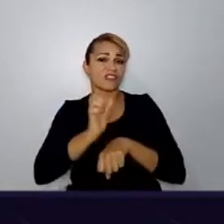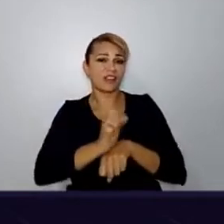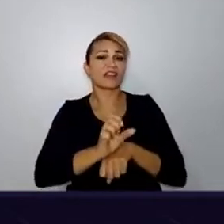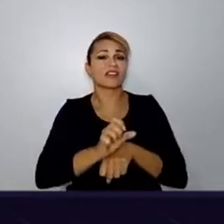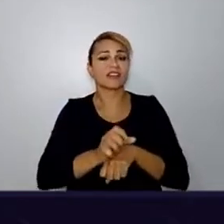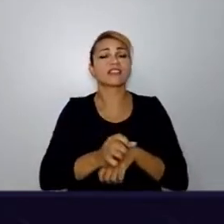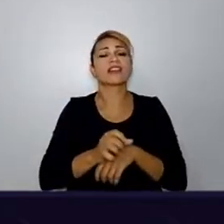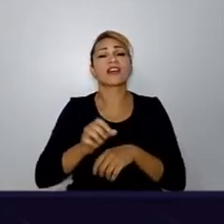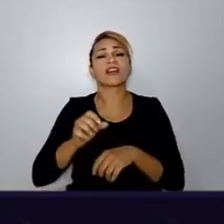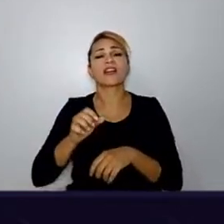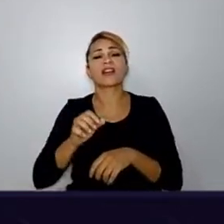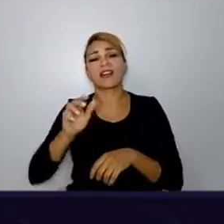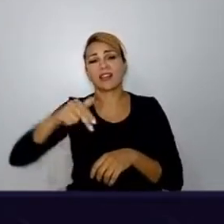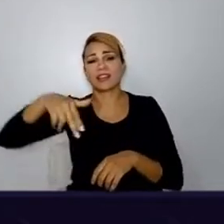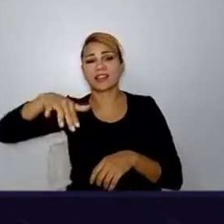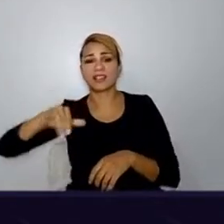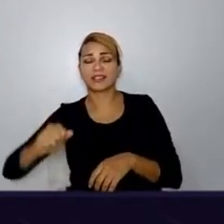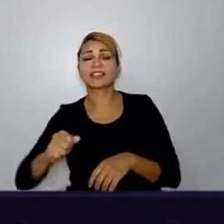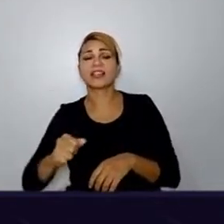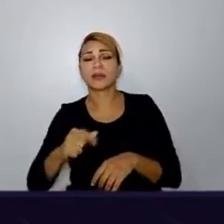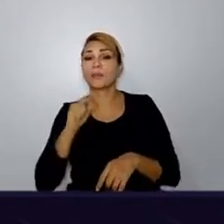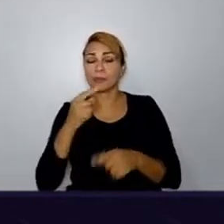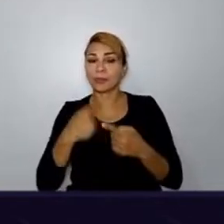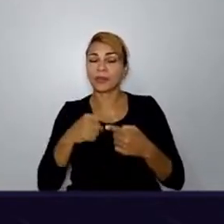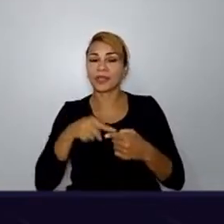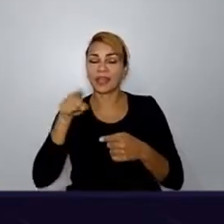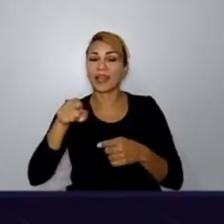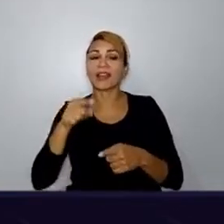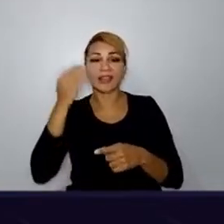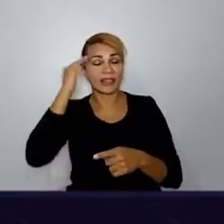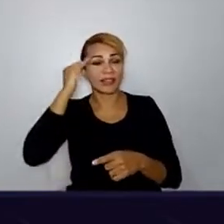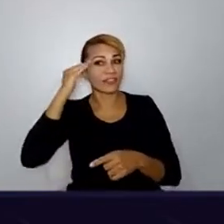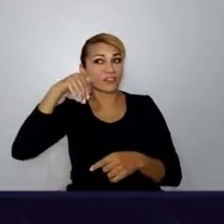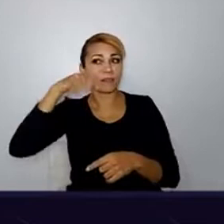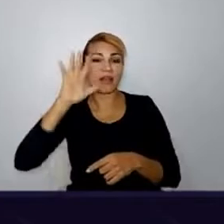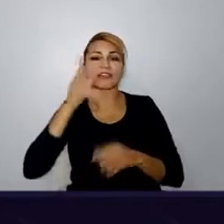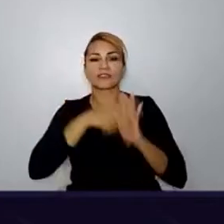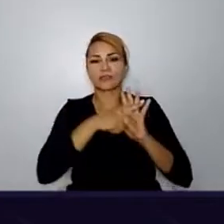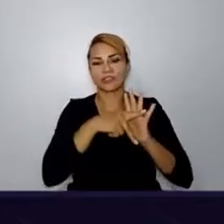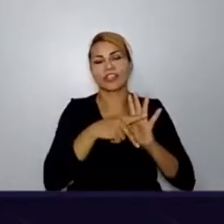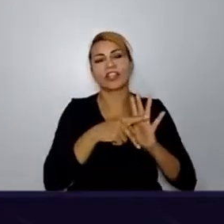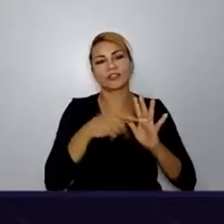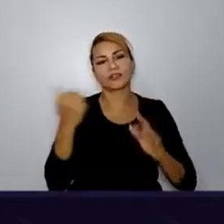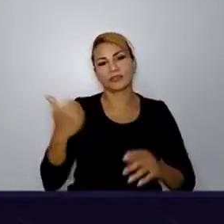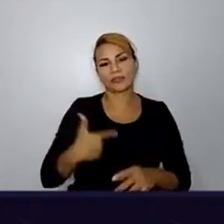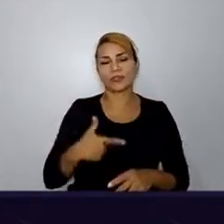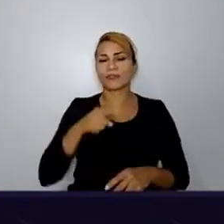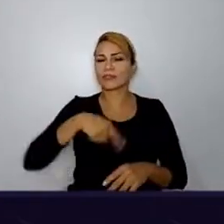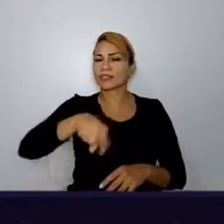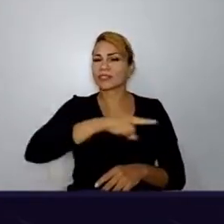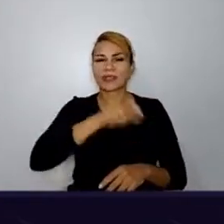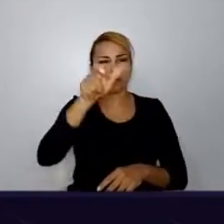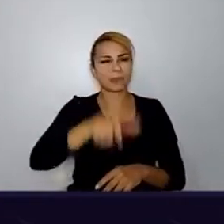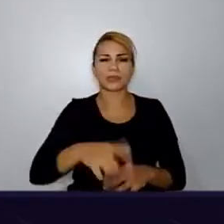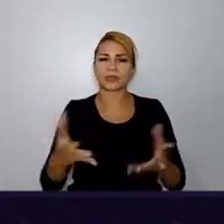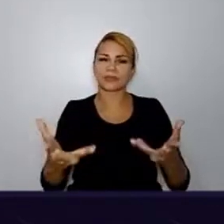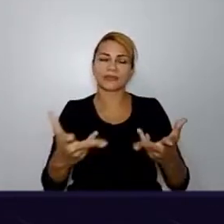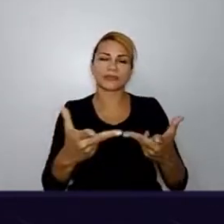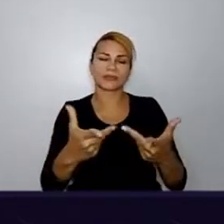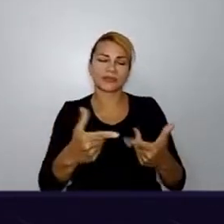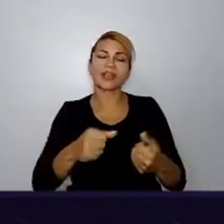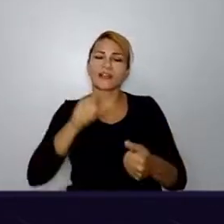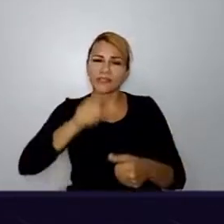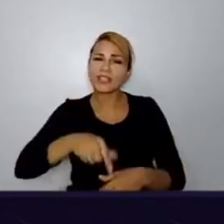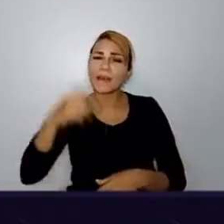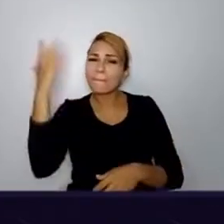virar estagiário dela, porque ela entende muito mais do projeto do que eu. E você é essa pessoa incrível, eu acho que você é uma prova de que